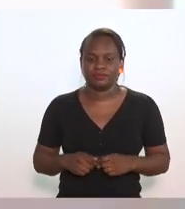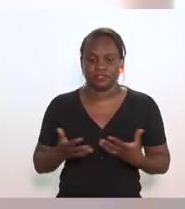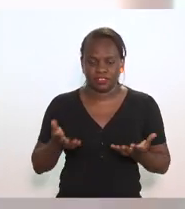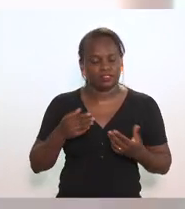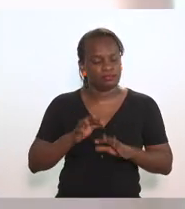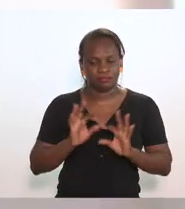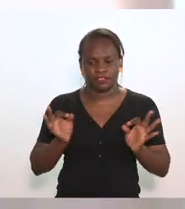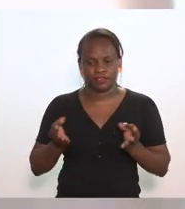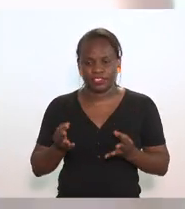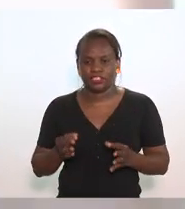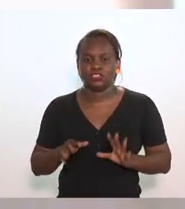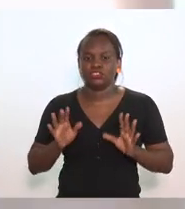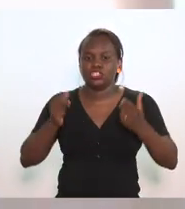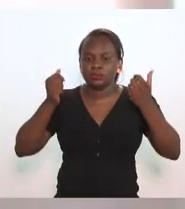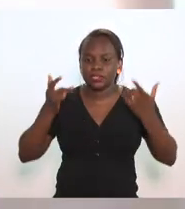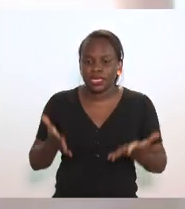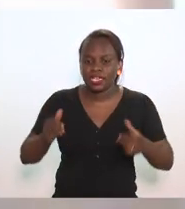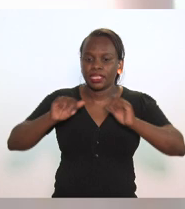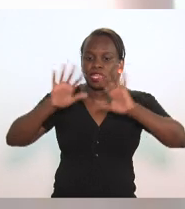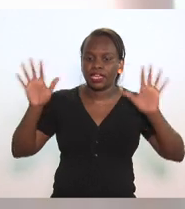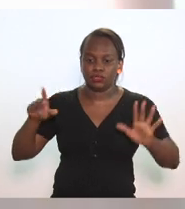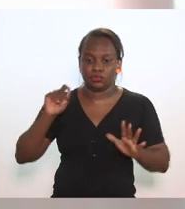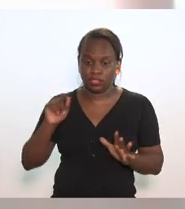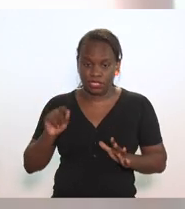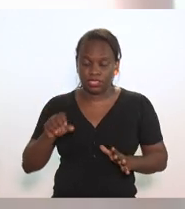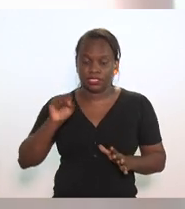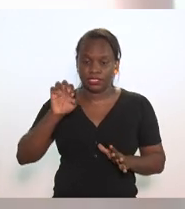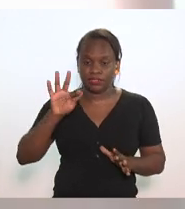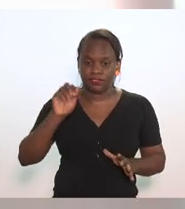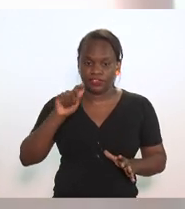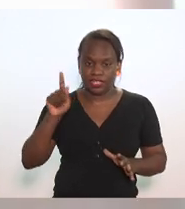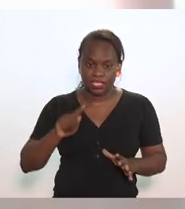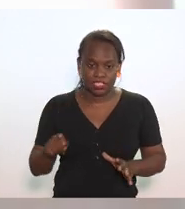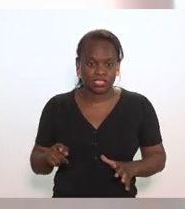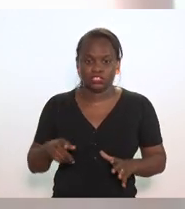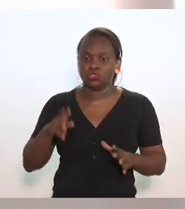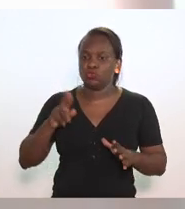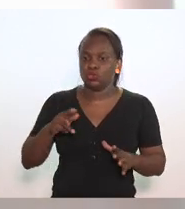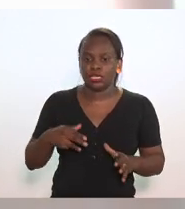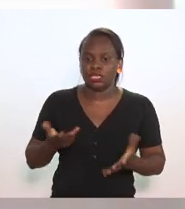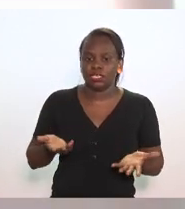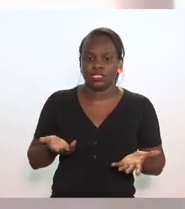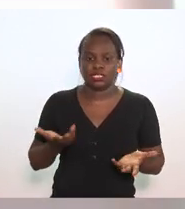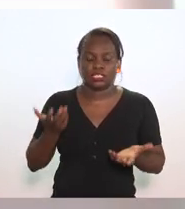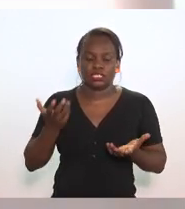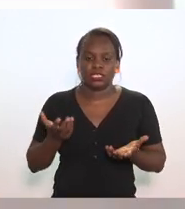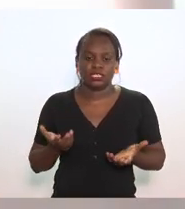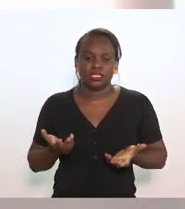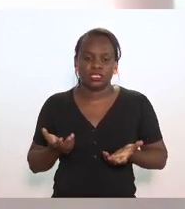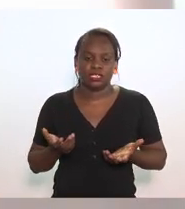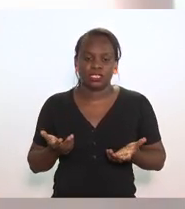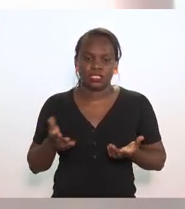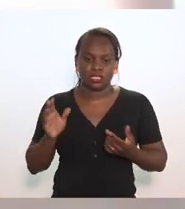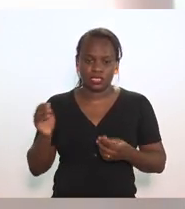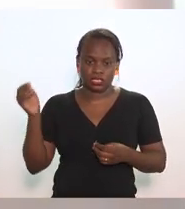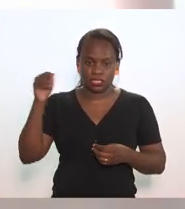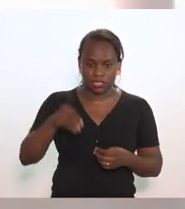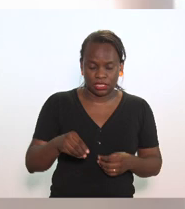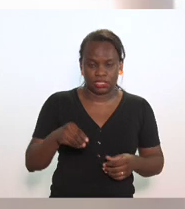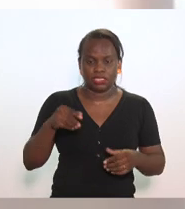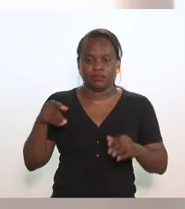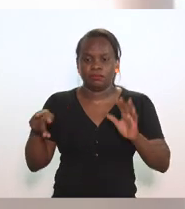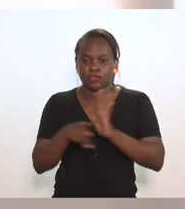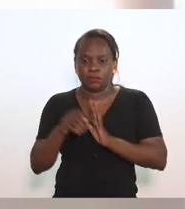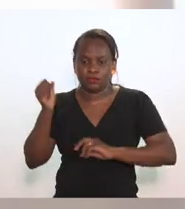Perfeitamente, deputado Luiz Paulo, só para deixar claro aqui, a Secretaria de Fazenda em momento nenhum quis trazer para tanto o setor